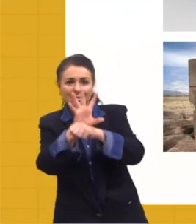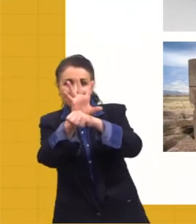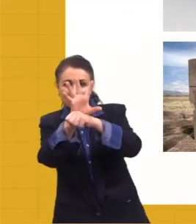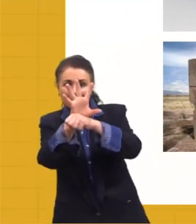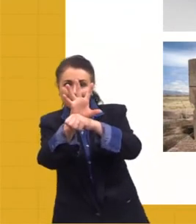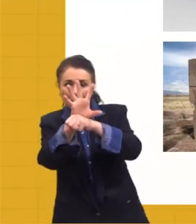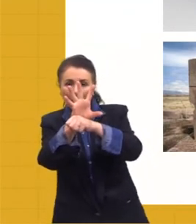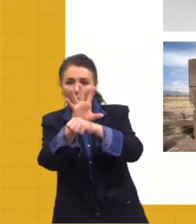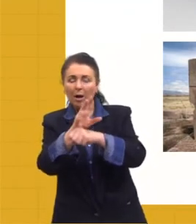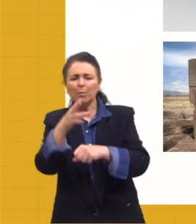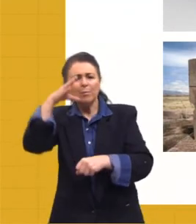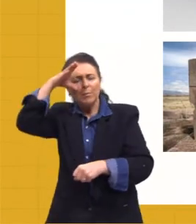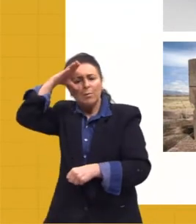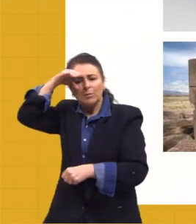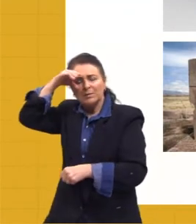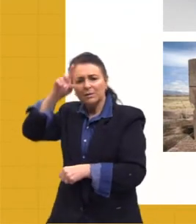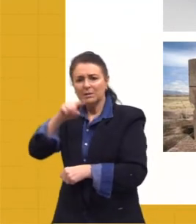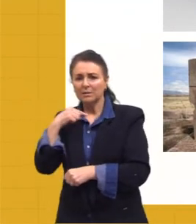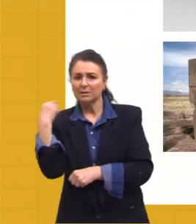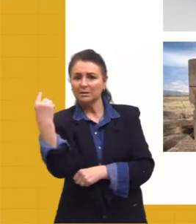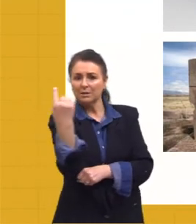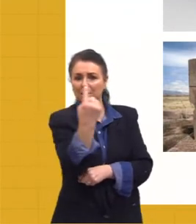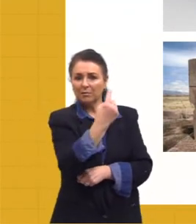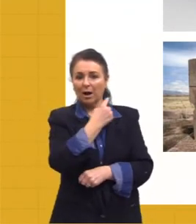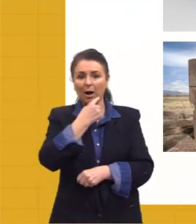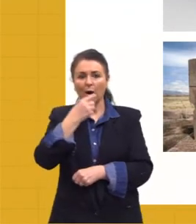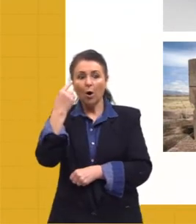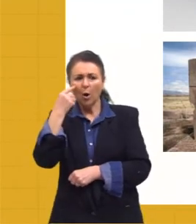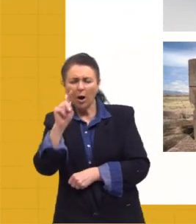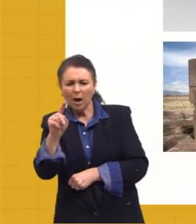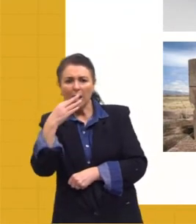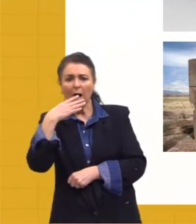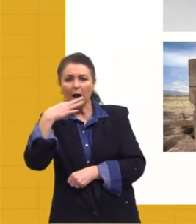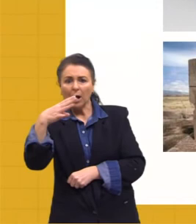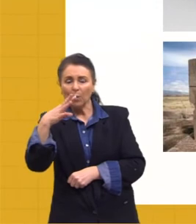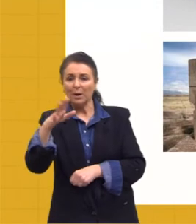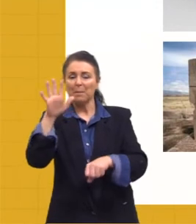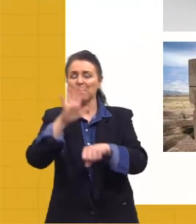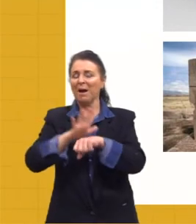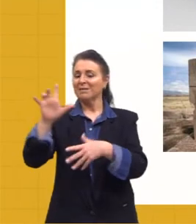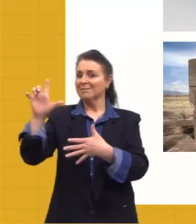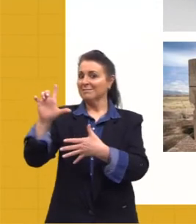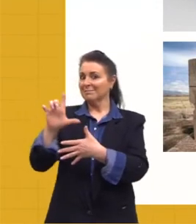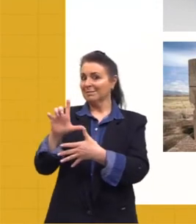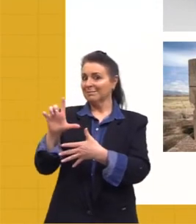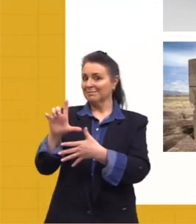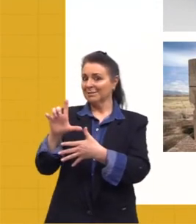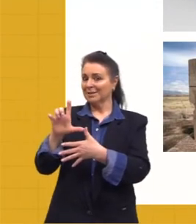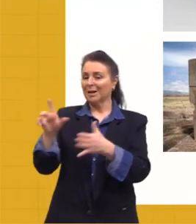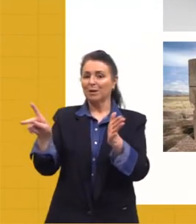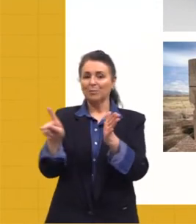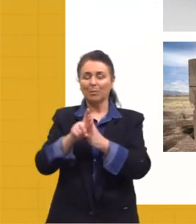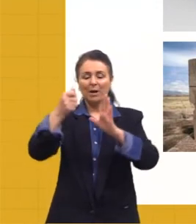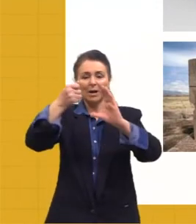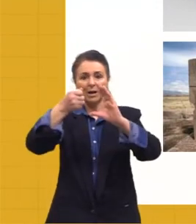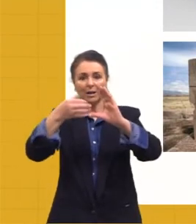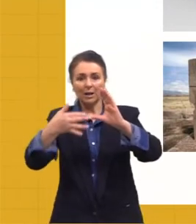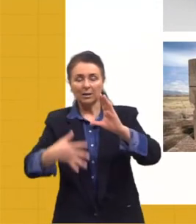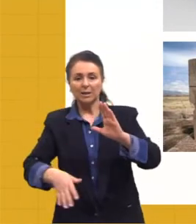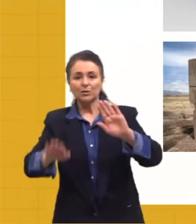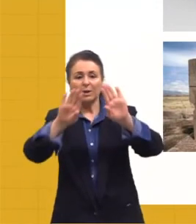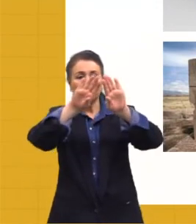concluindo e observar essa palheta de couro, mais latina, essas características aqui da